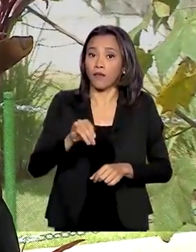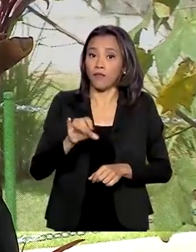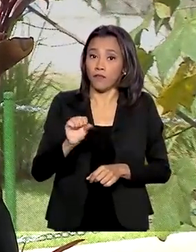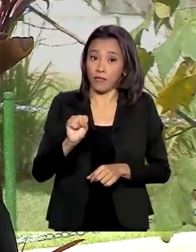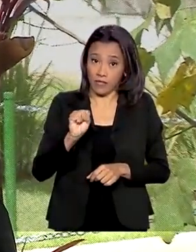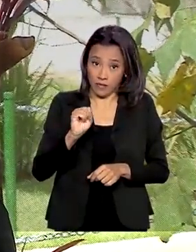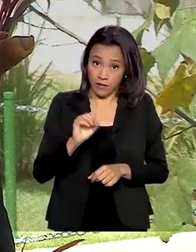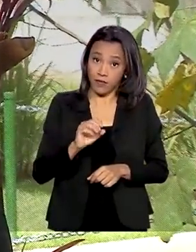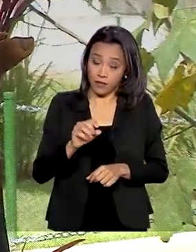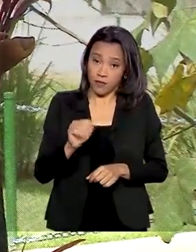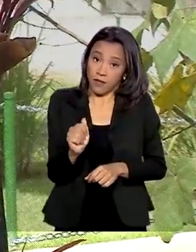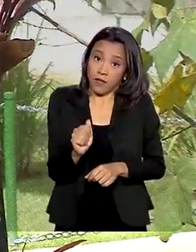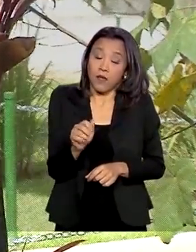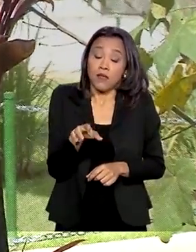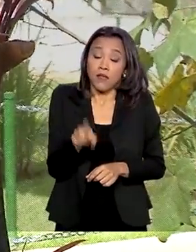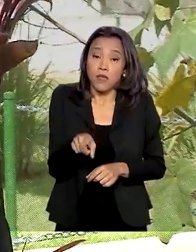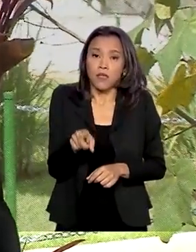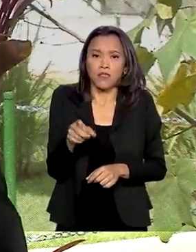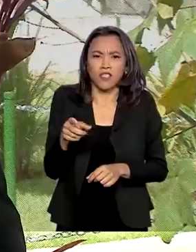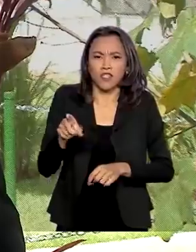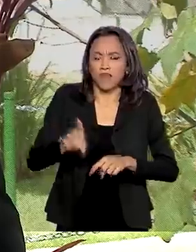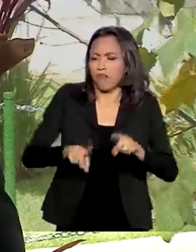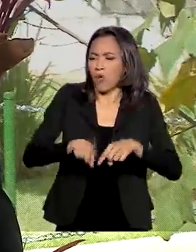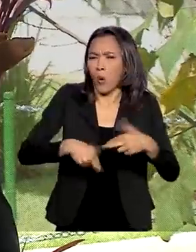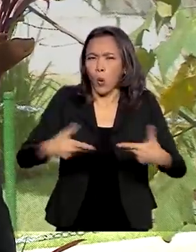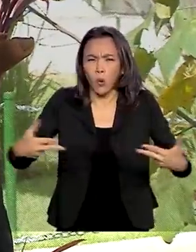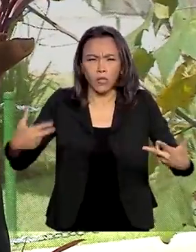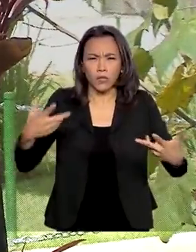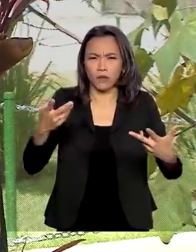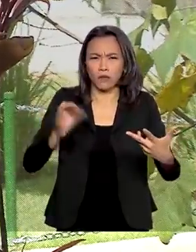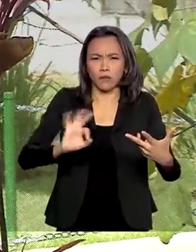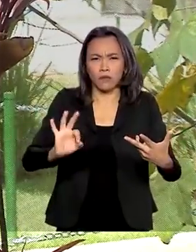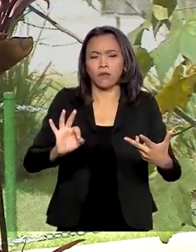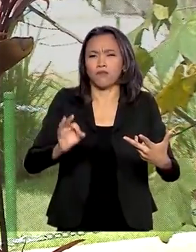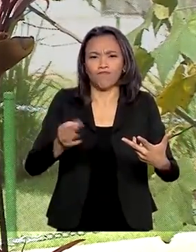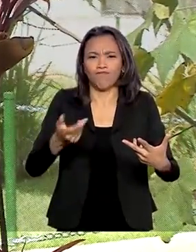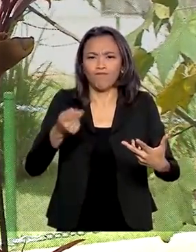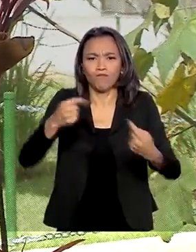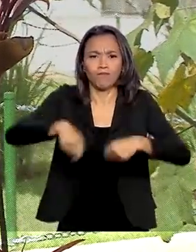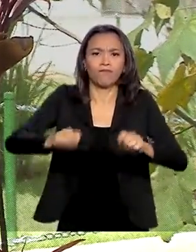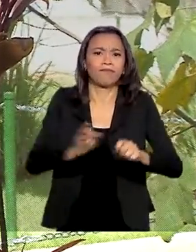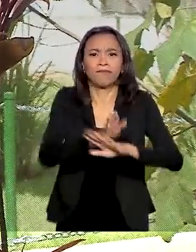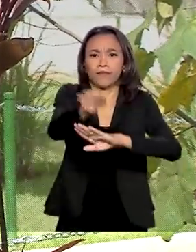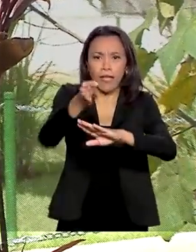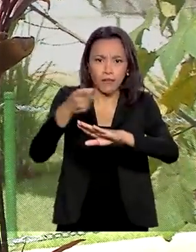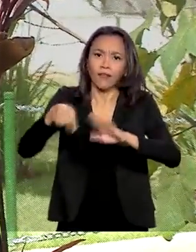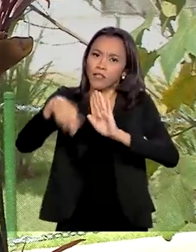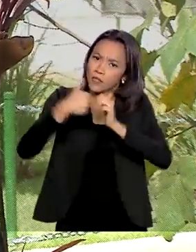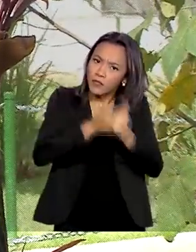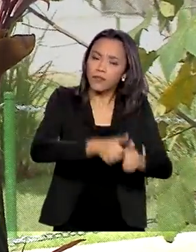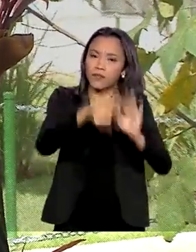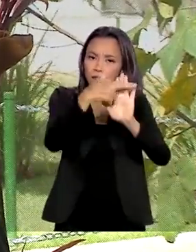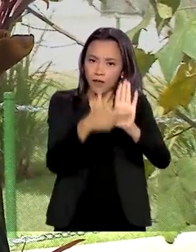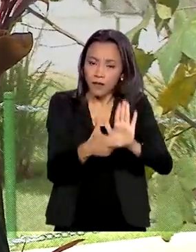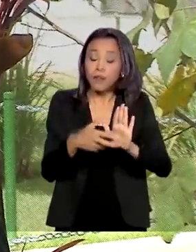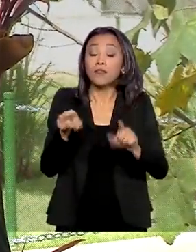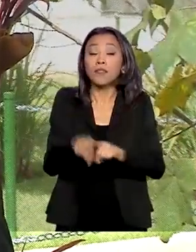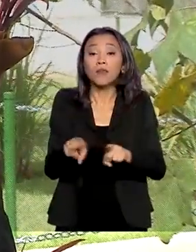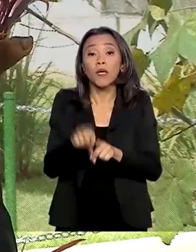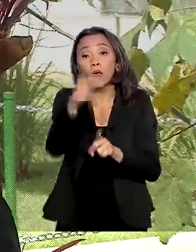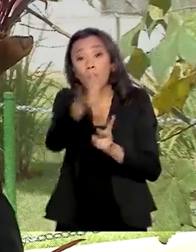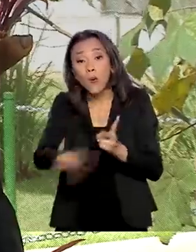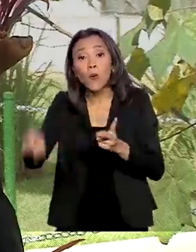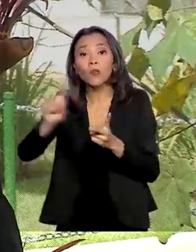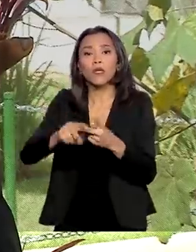insumos necessários seja afetada por restrições em vigor em vários estados. Ela também simplifica procedimentos